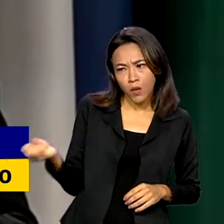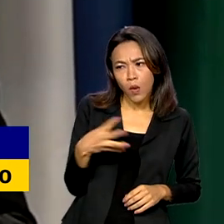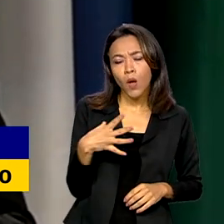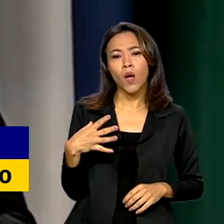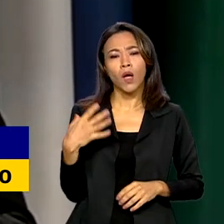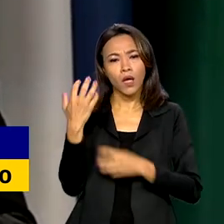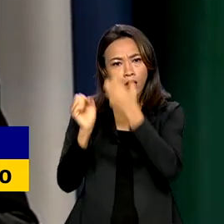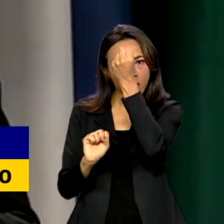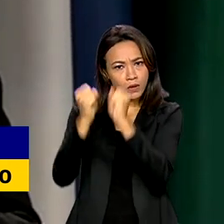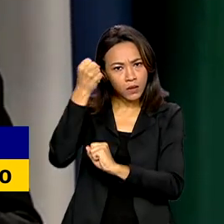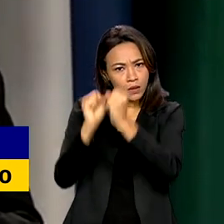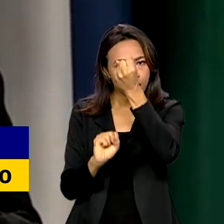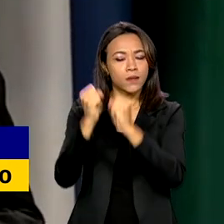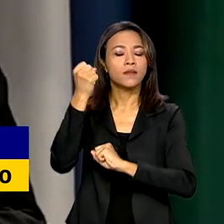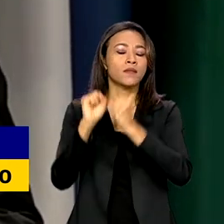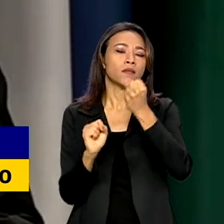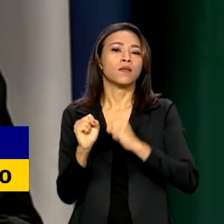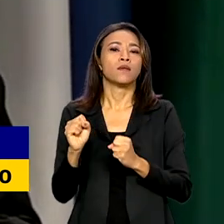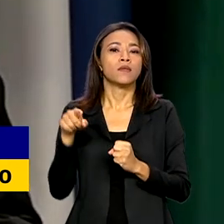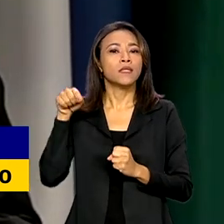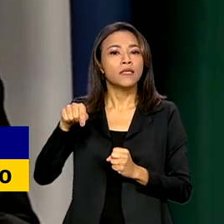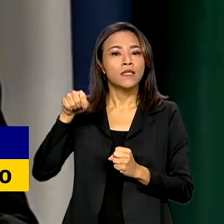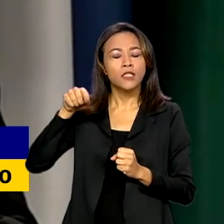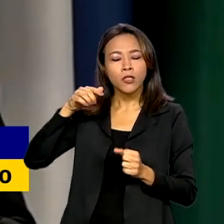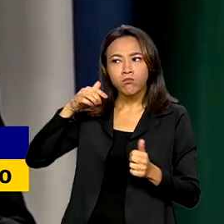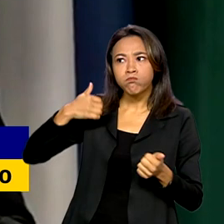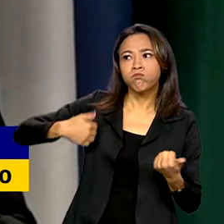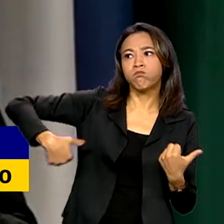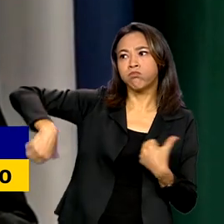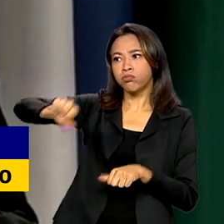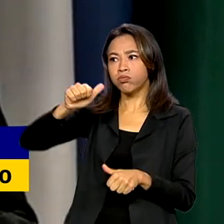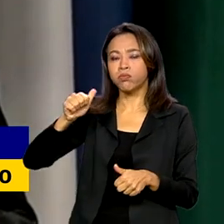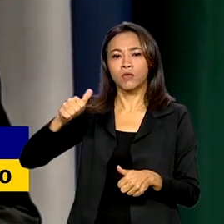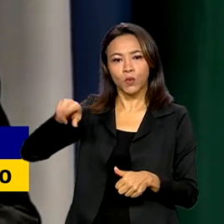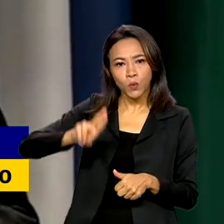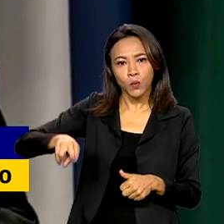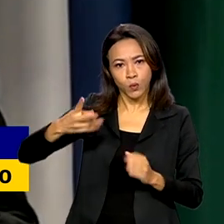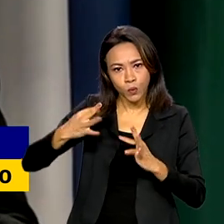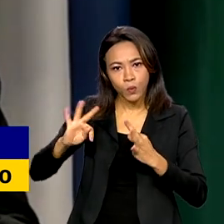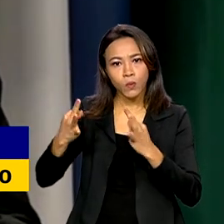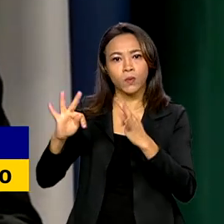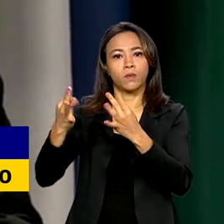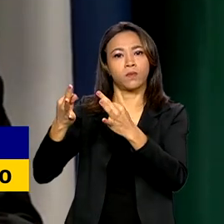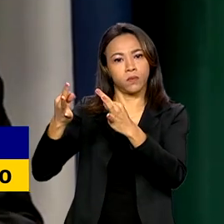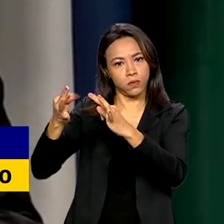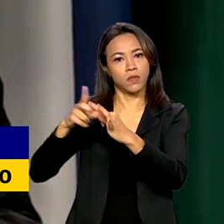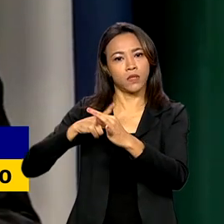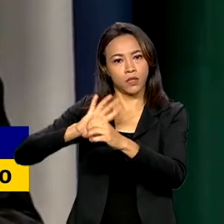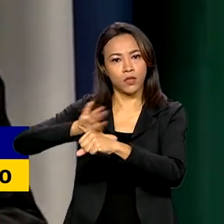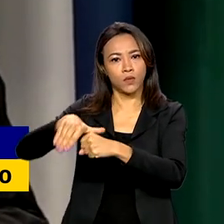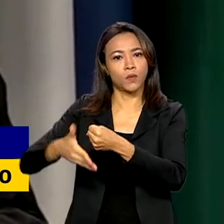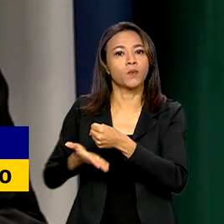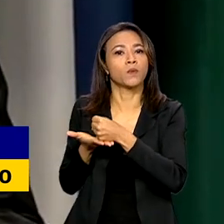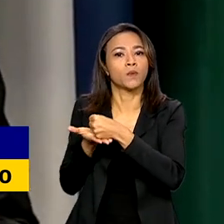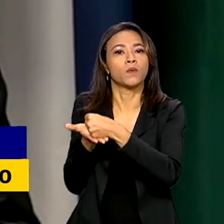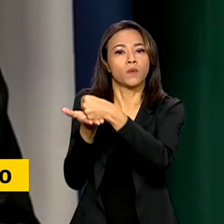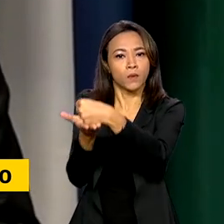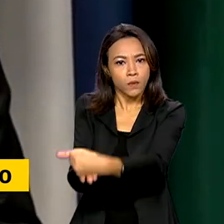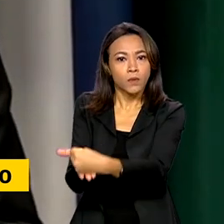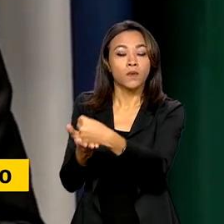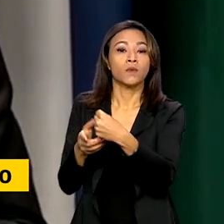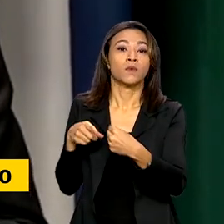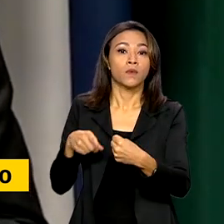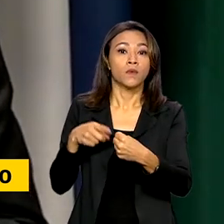que seja transformadora, que seja digital, que seja sustentável, que impulsione a